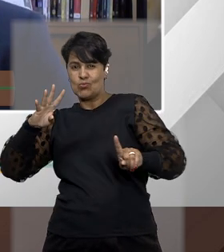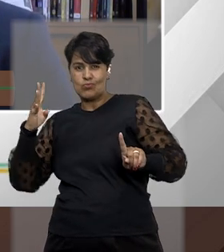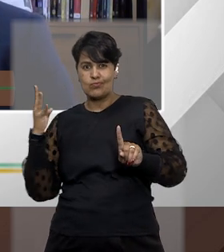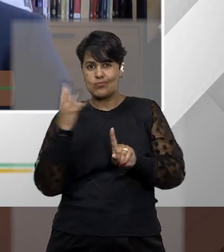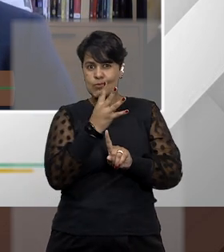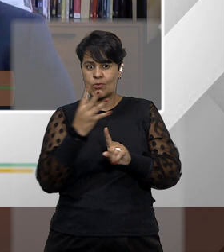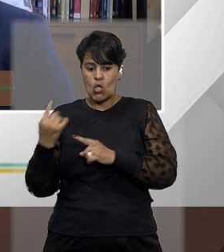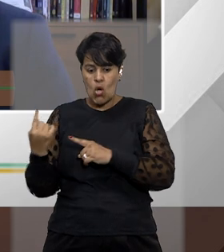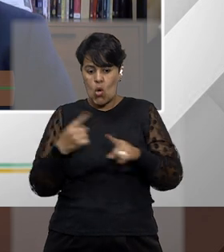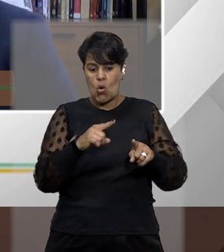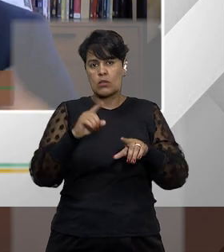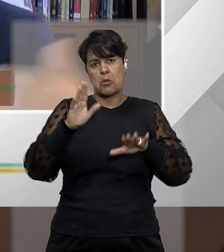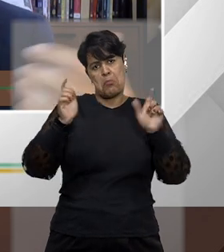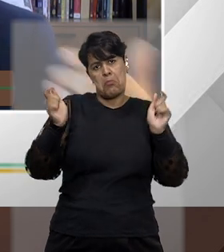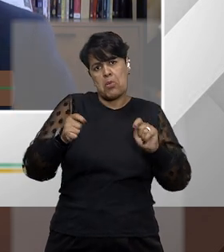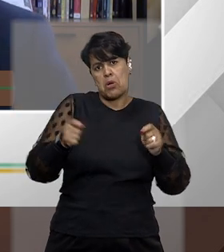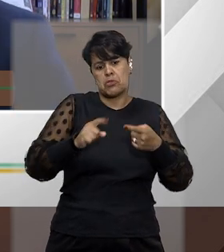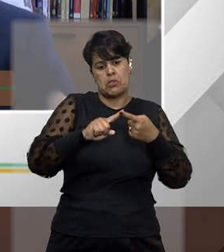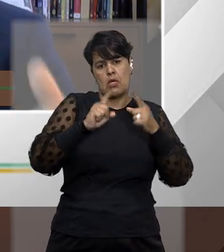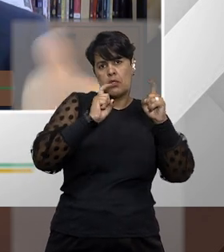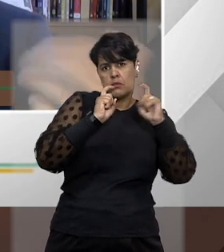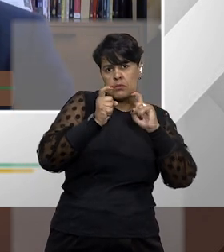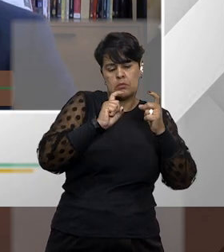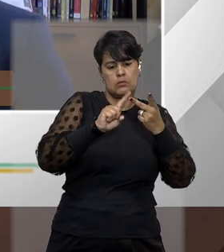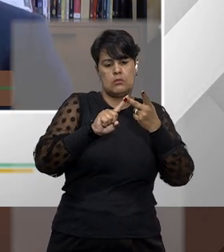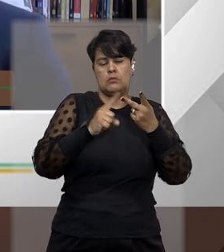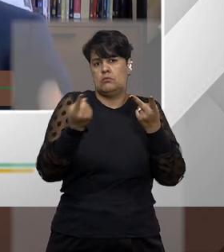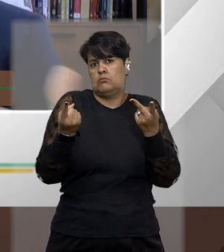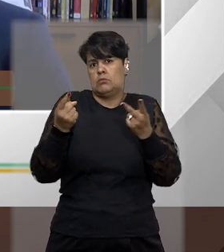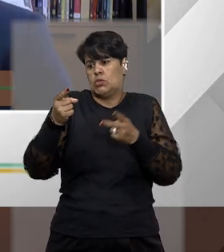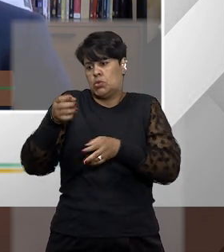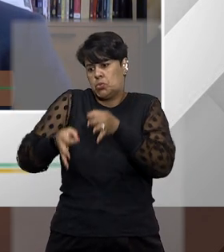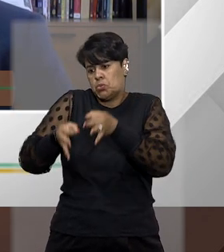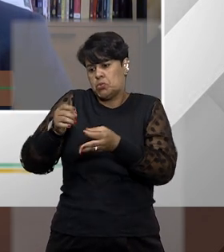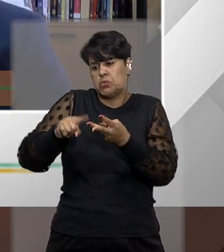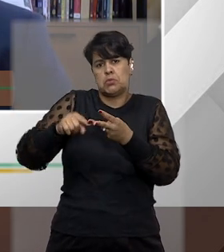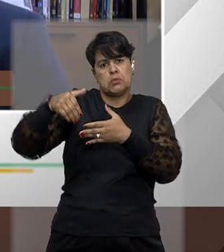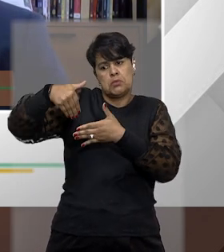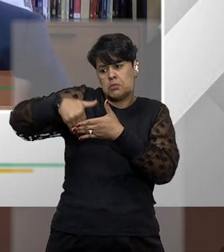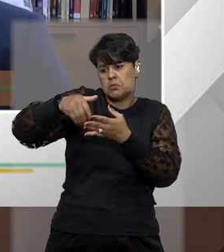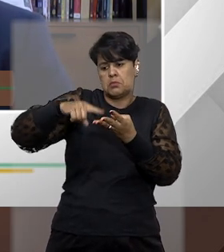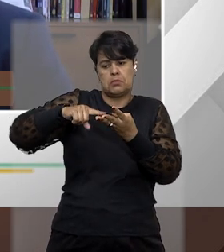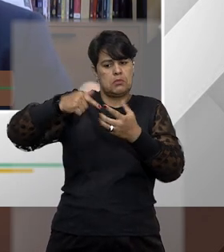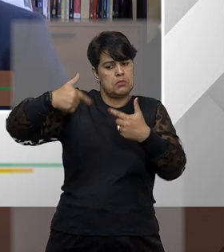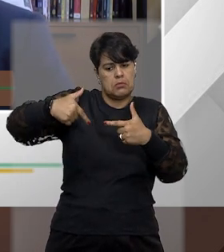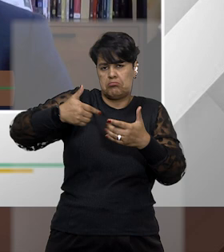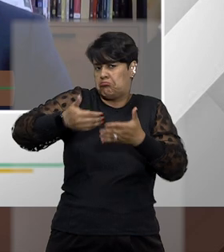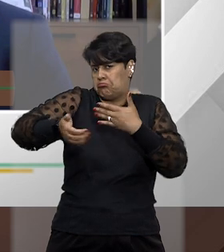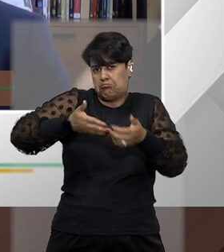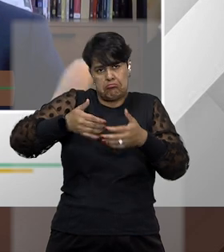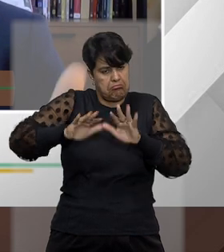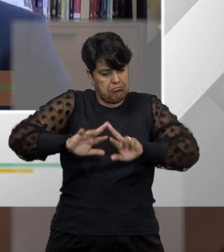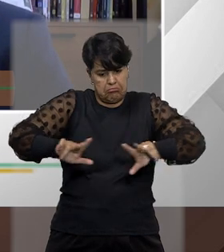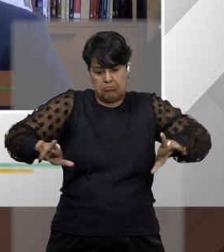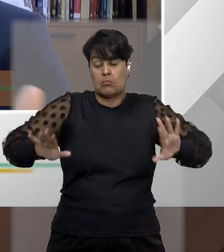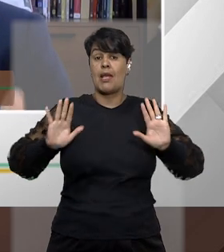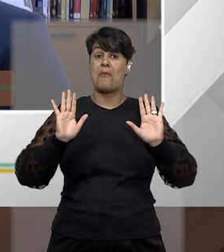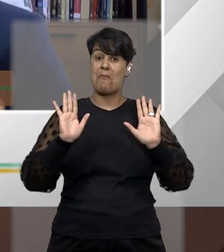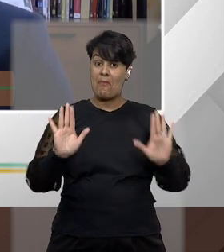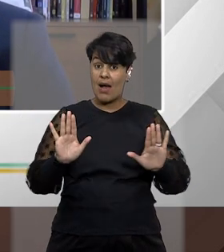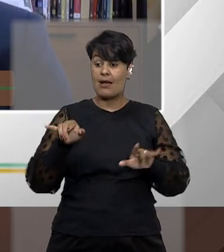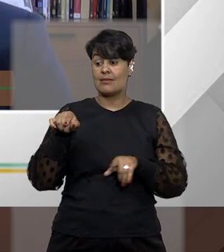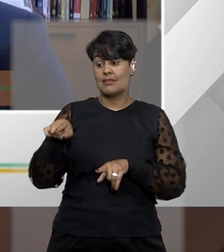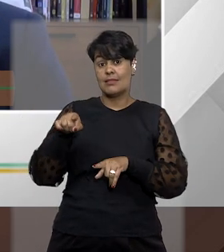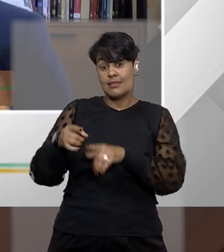ser um ato administrativo, ele pode ser um ato jurisdicional, um ato criminal, eleitoral, trabalhista, enfim. Mesmo assim, a natureza